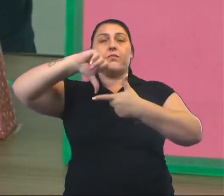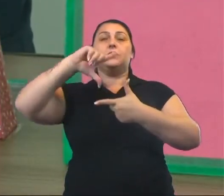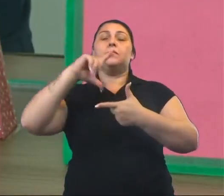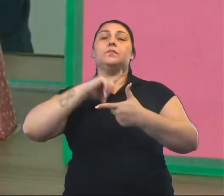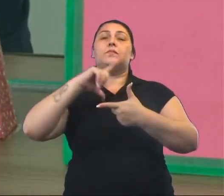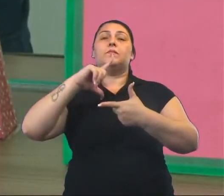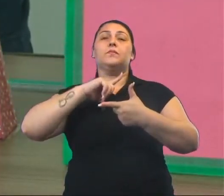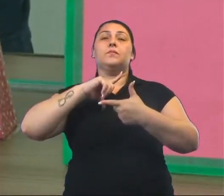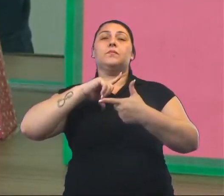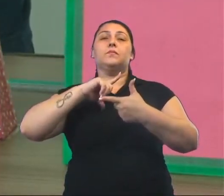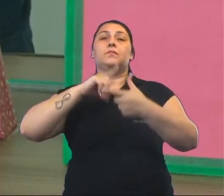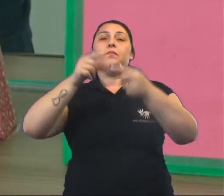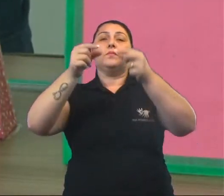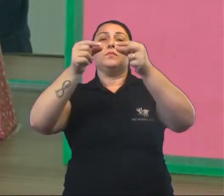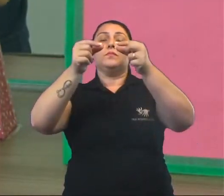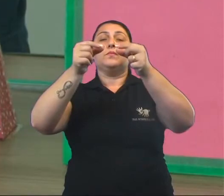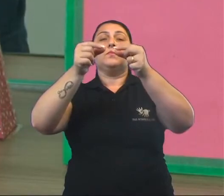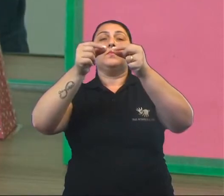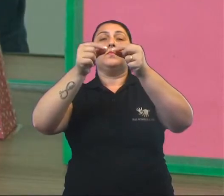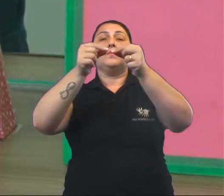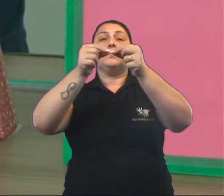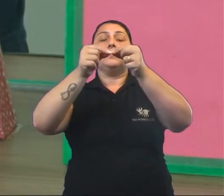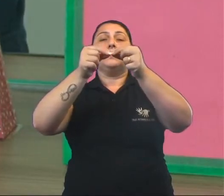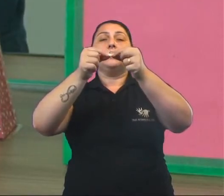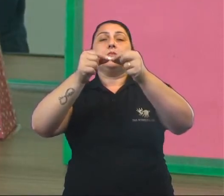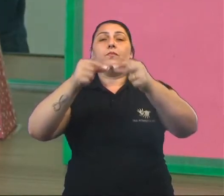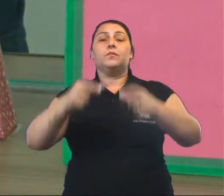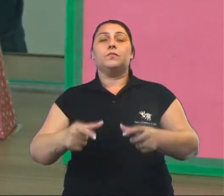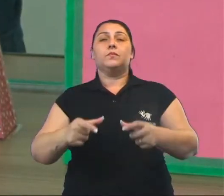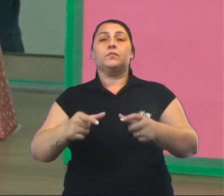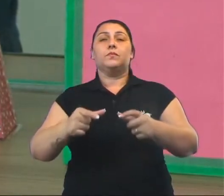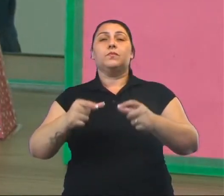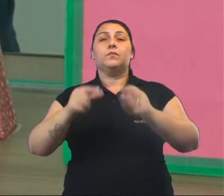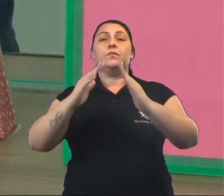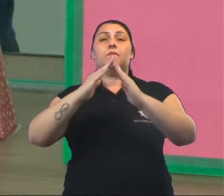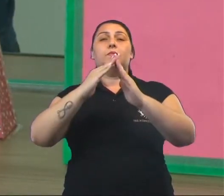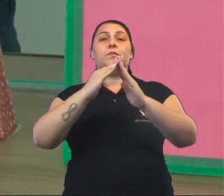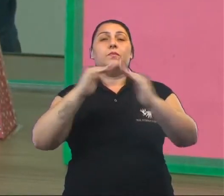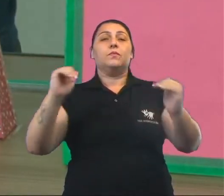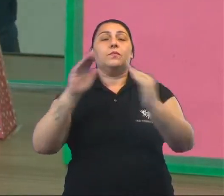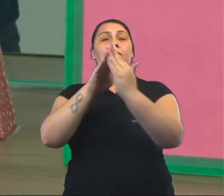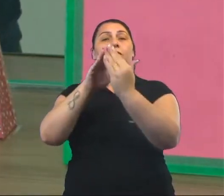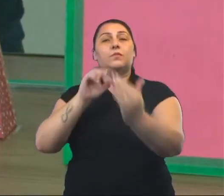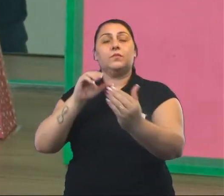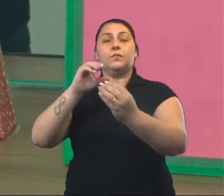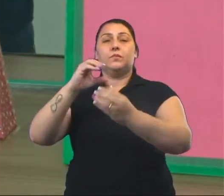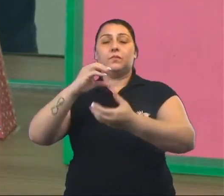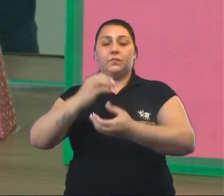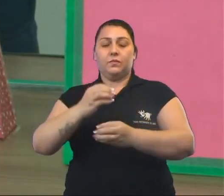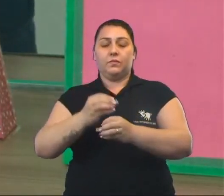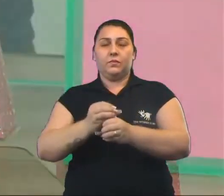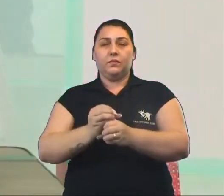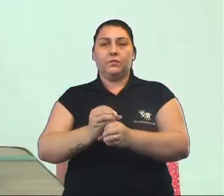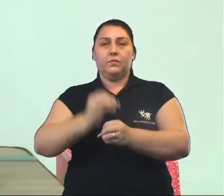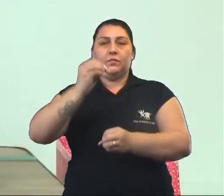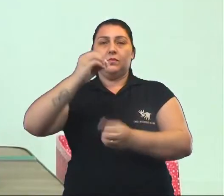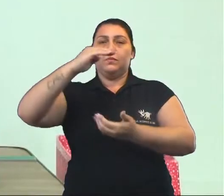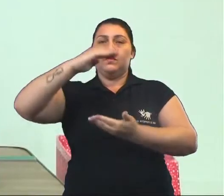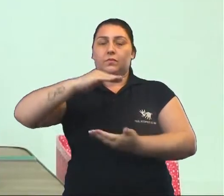o cone, temos a pirâmide, temos o cilindro e várias outras